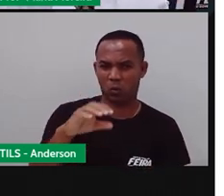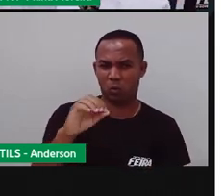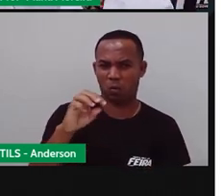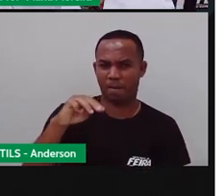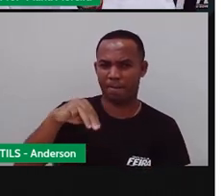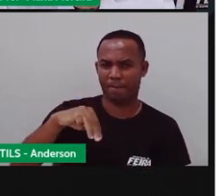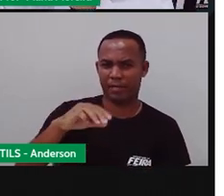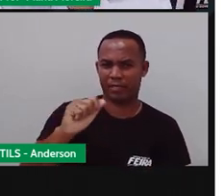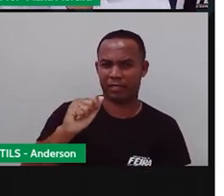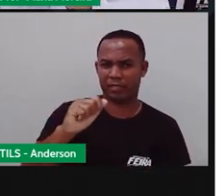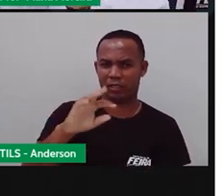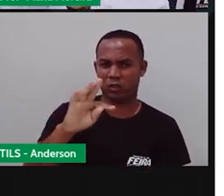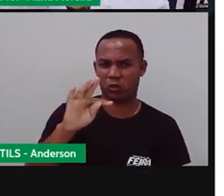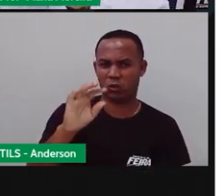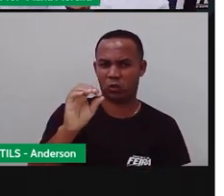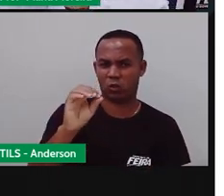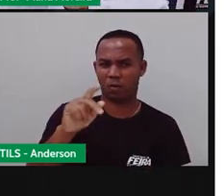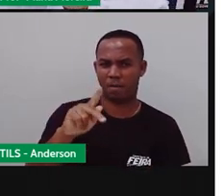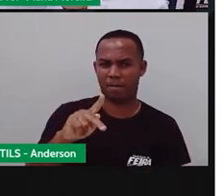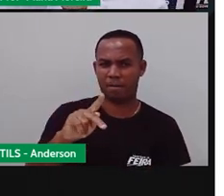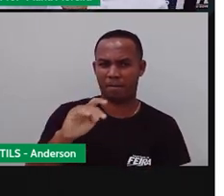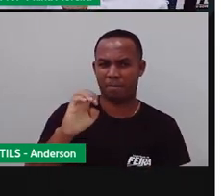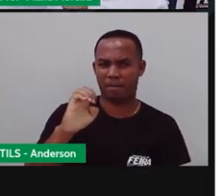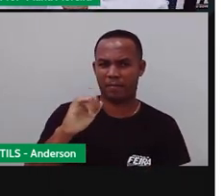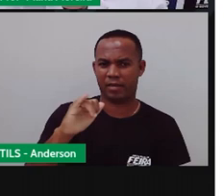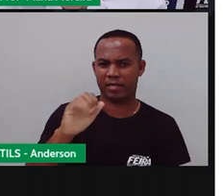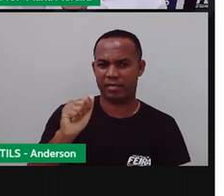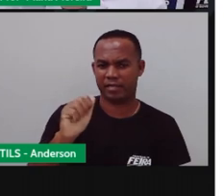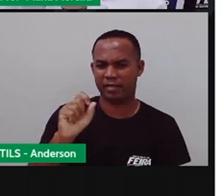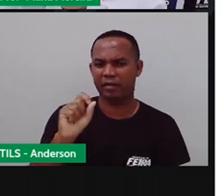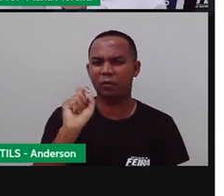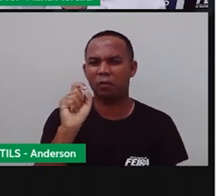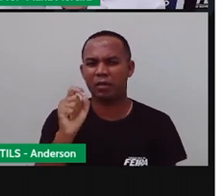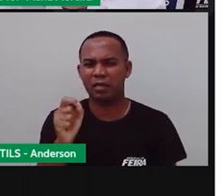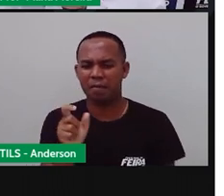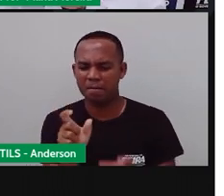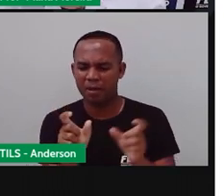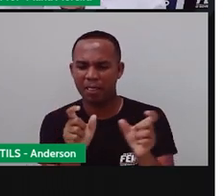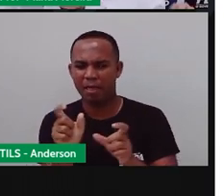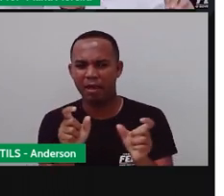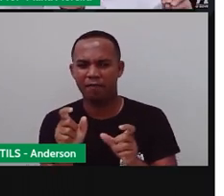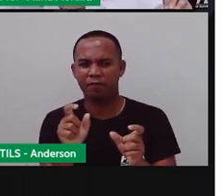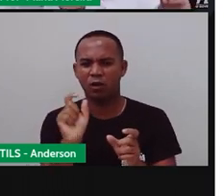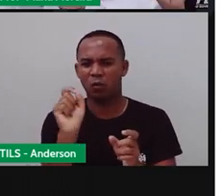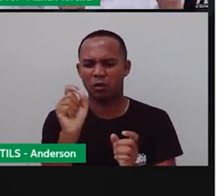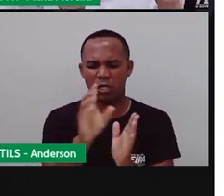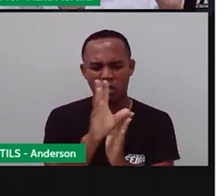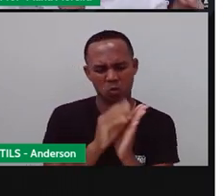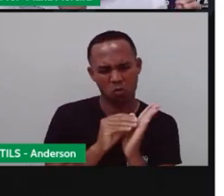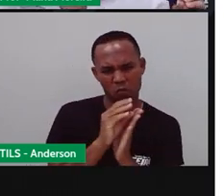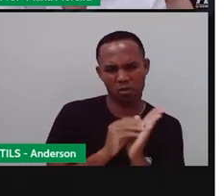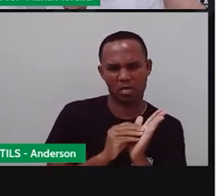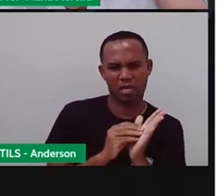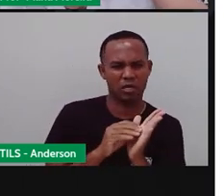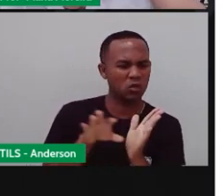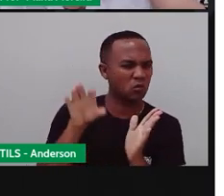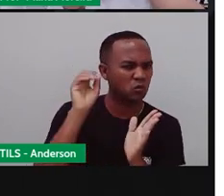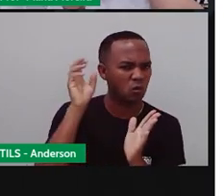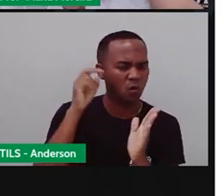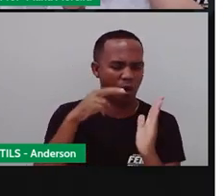centopeia, alguma coisa assim, né? São palavras que procuram imitar o som. Pra você, na hora que lê,